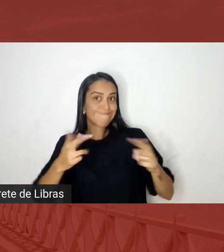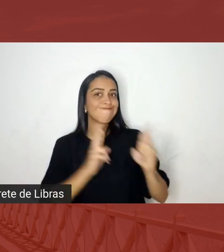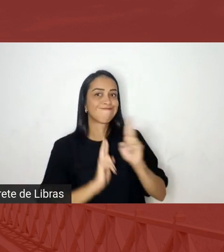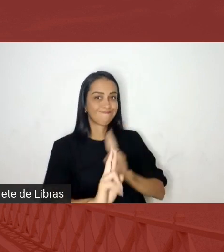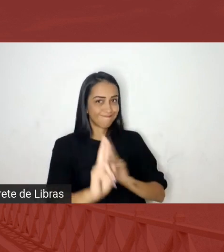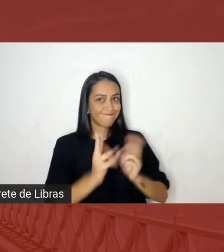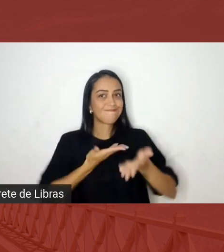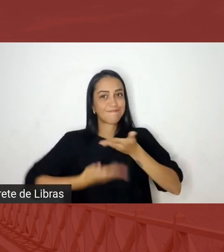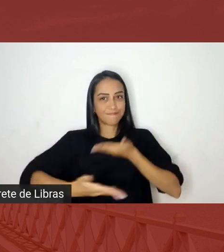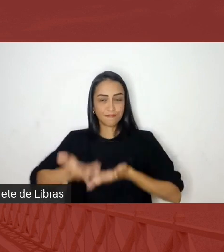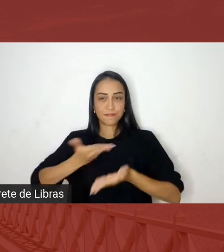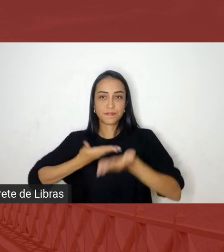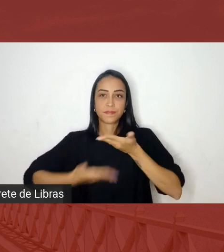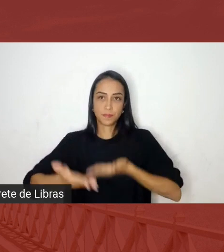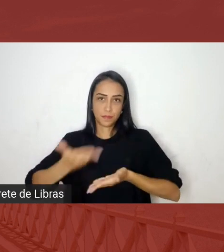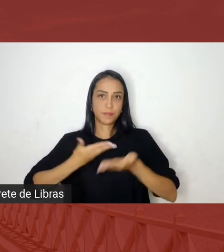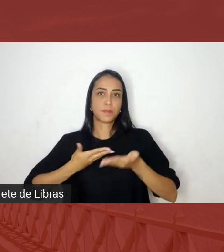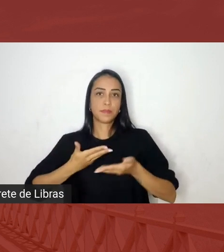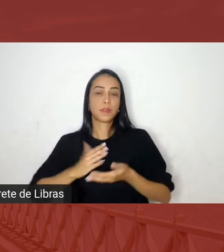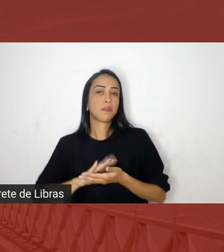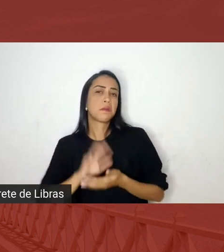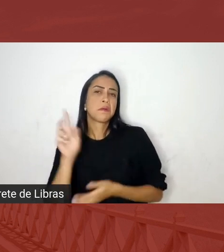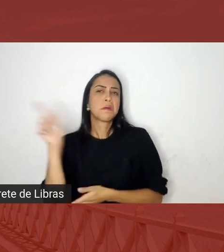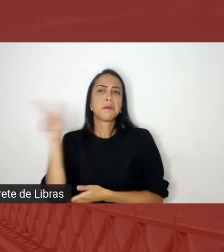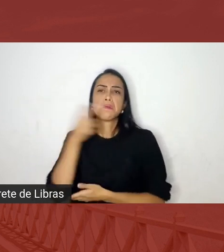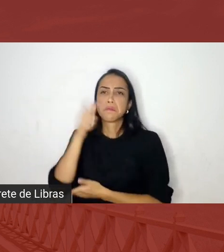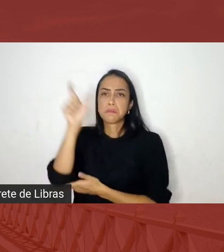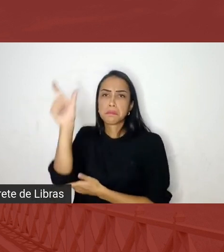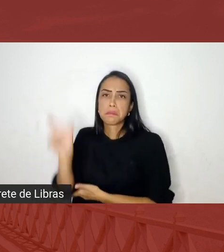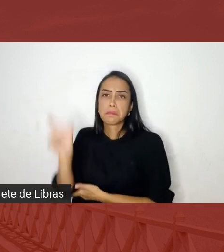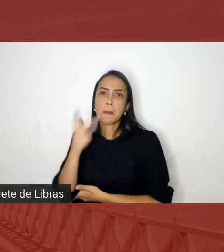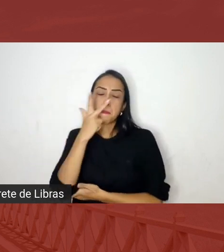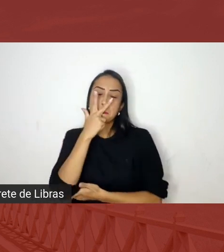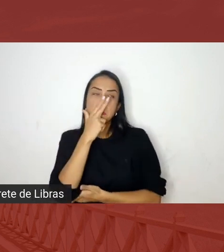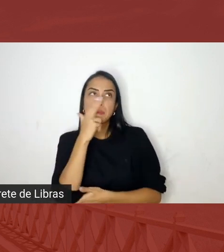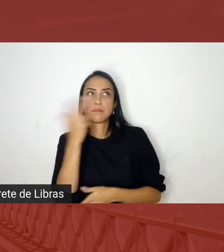não que o Rafael vai se contrapor ou